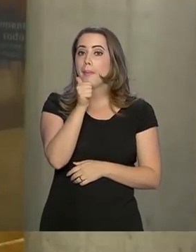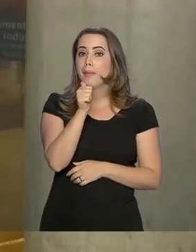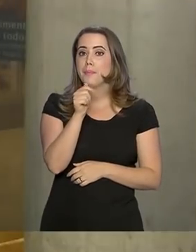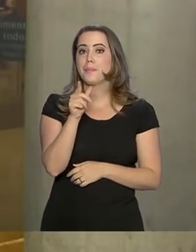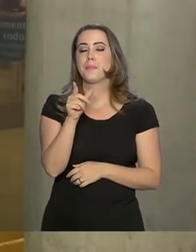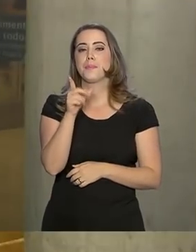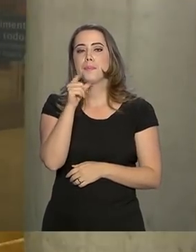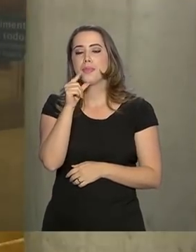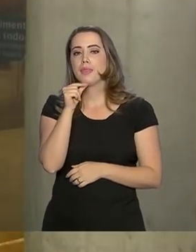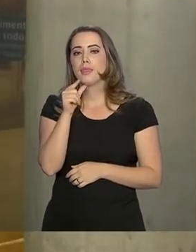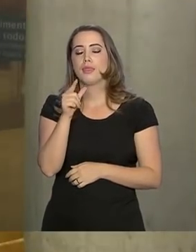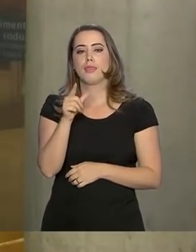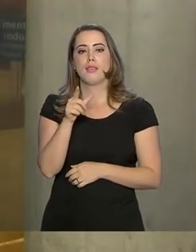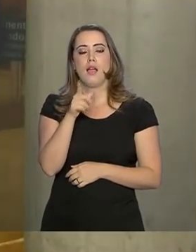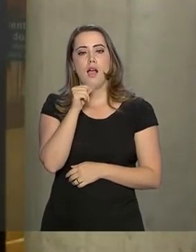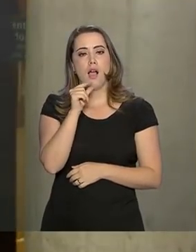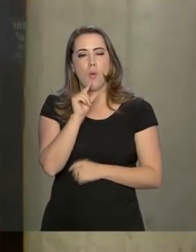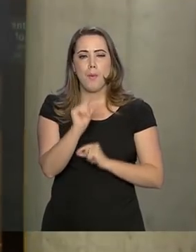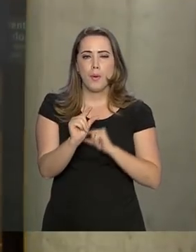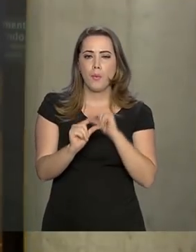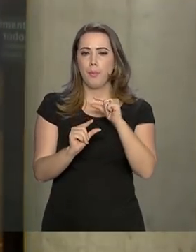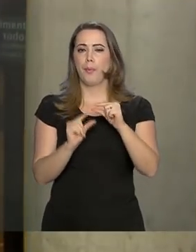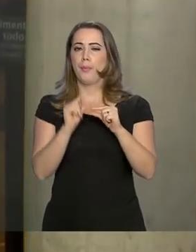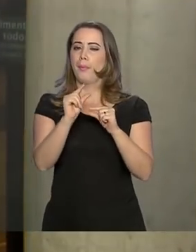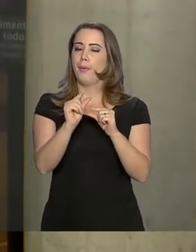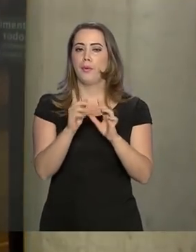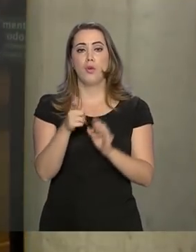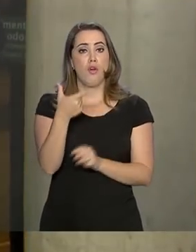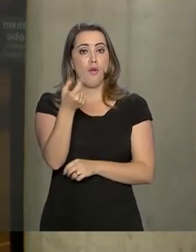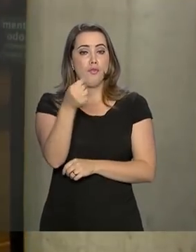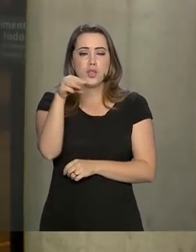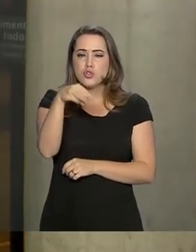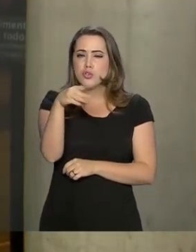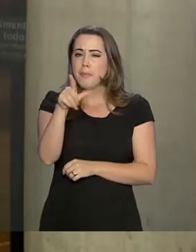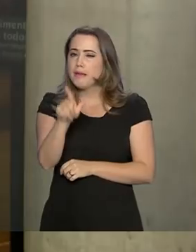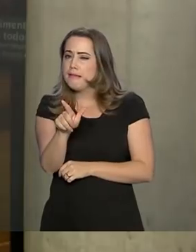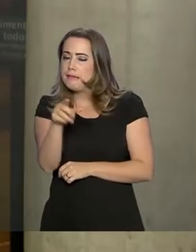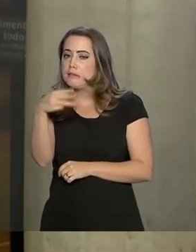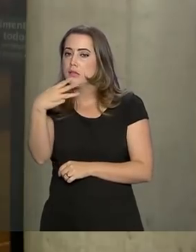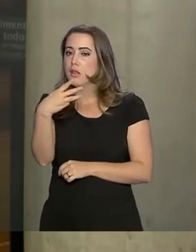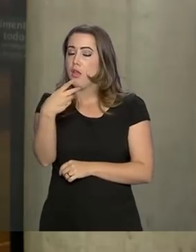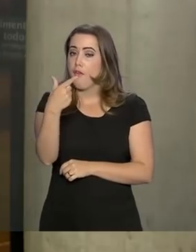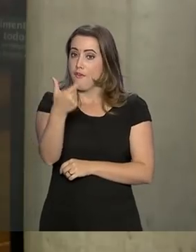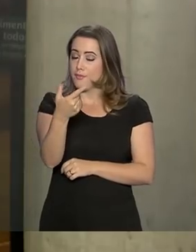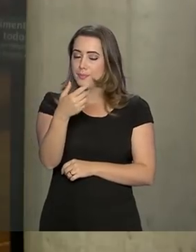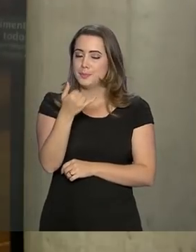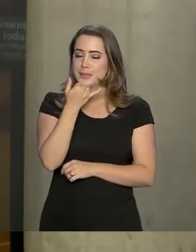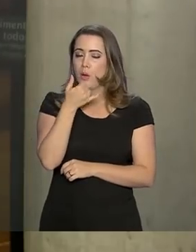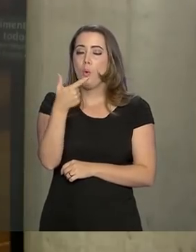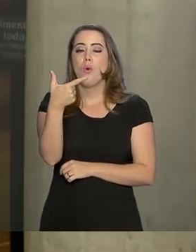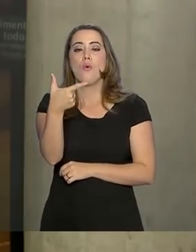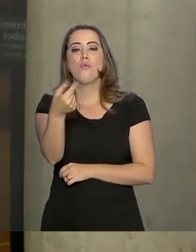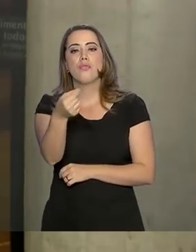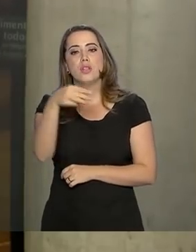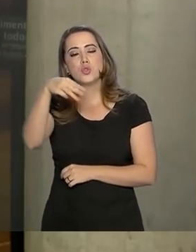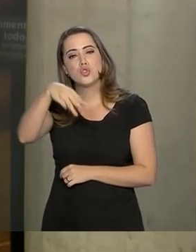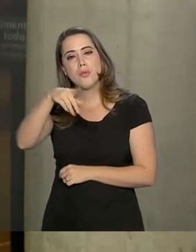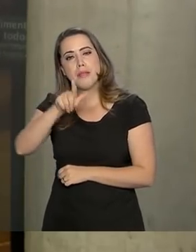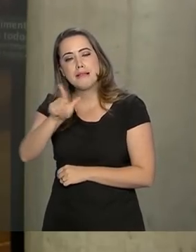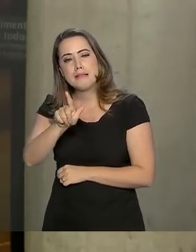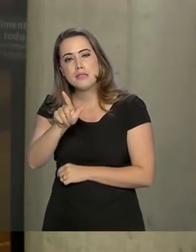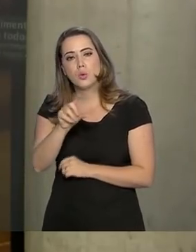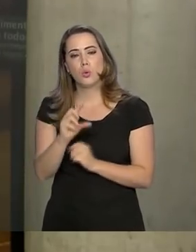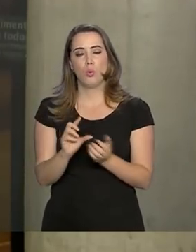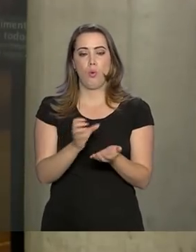tem tomado água em pequena quantidade, 20 mililitros a cada vez. Ele segue recebendo